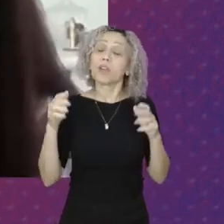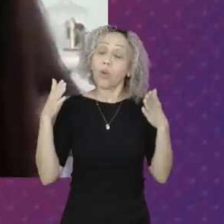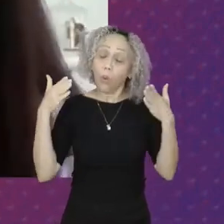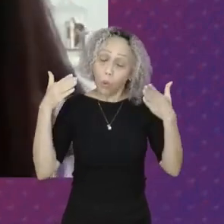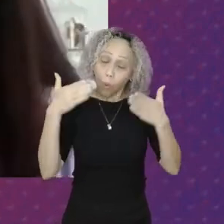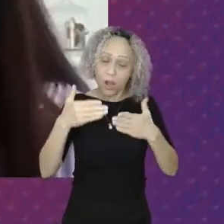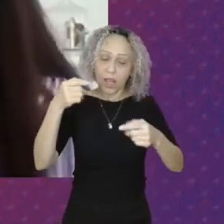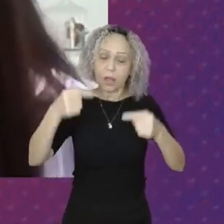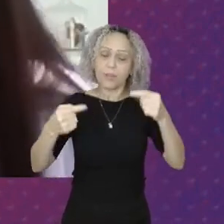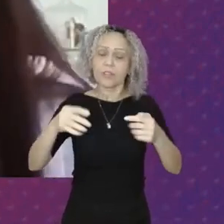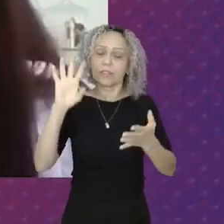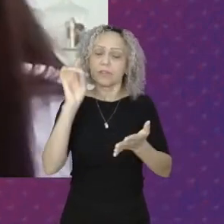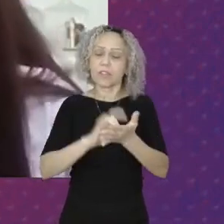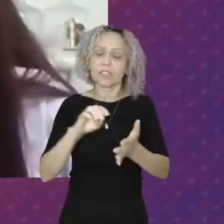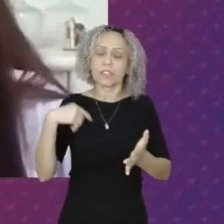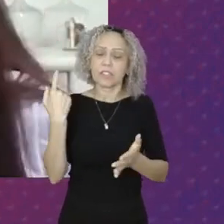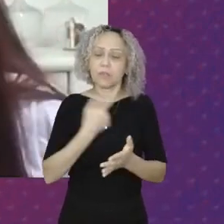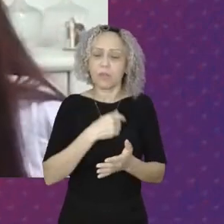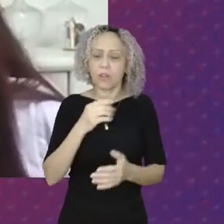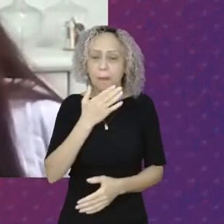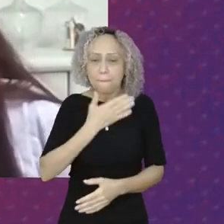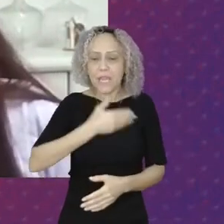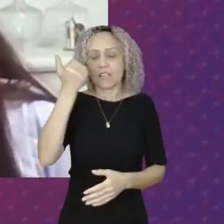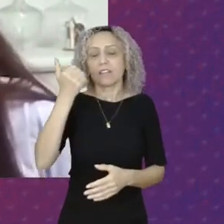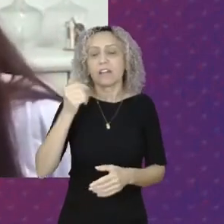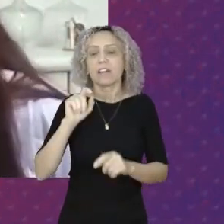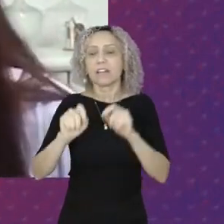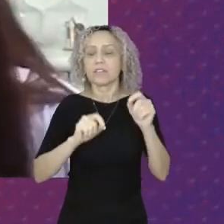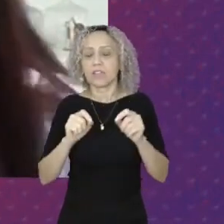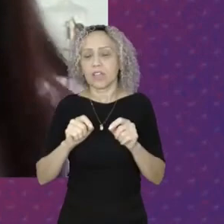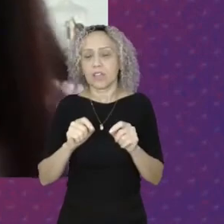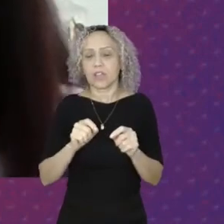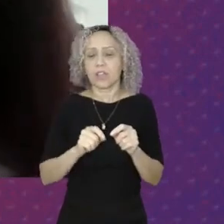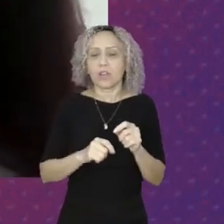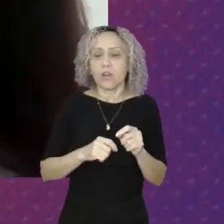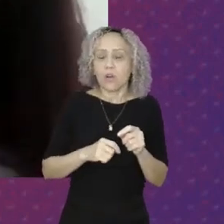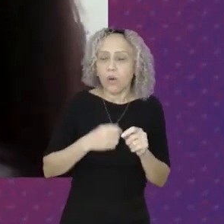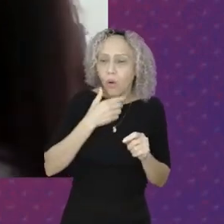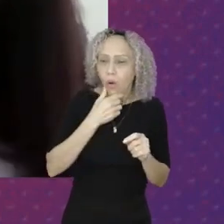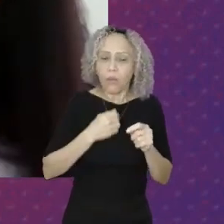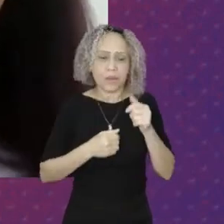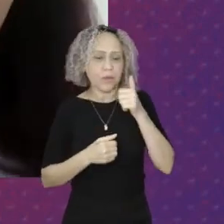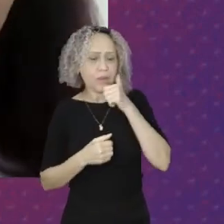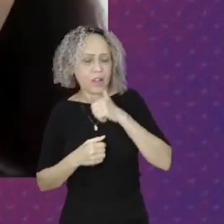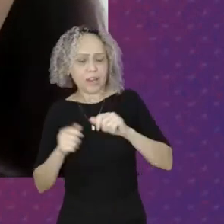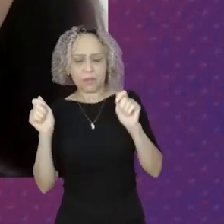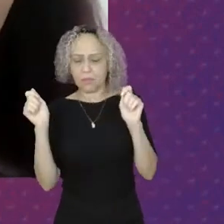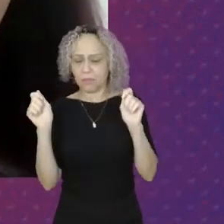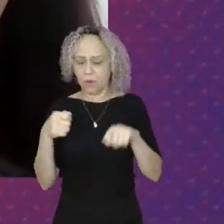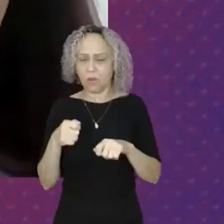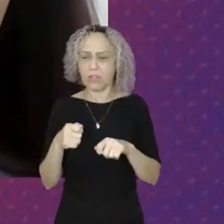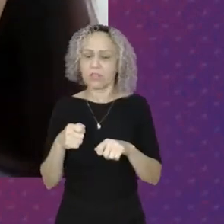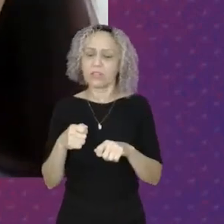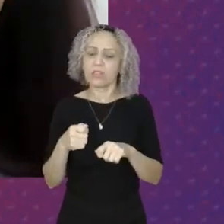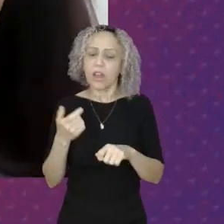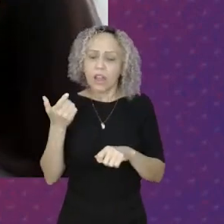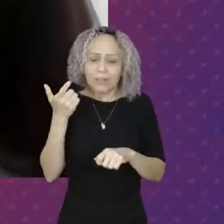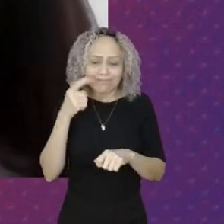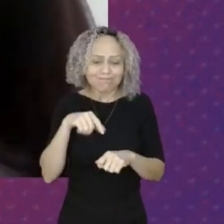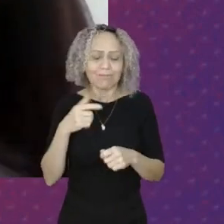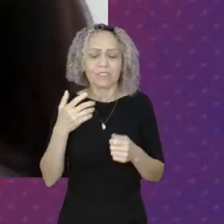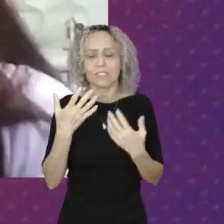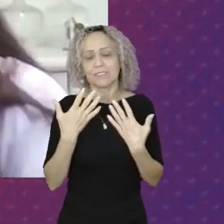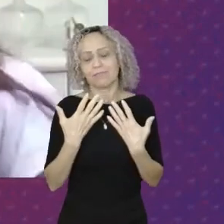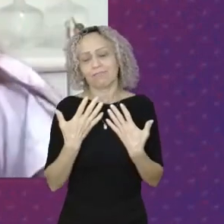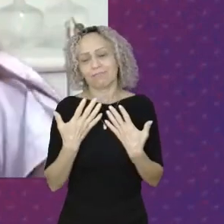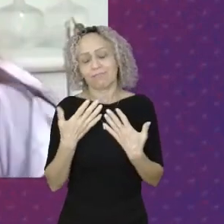Melhorar E fazer com que As mulheres Os homens Insegurados Inseguradas Possam acessar Essa política Com